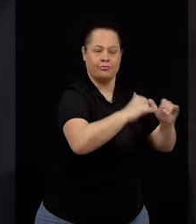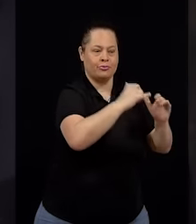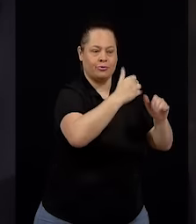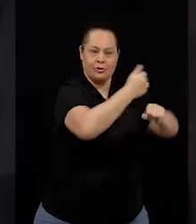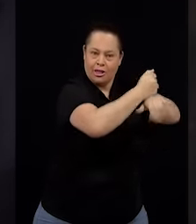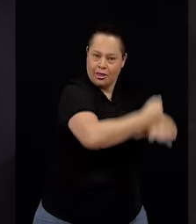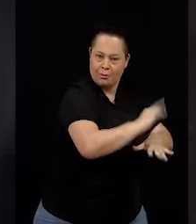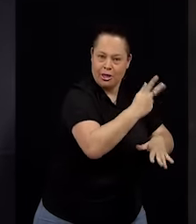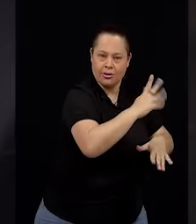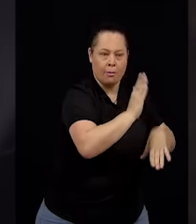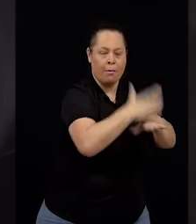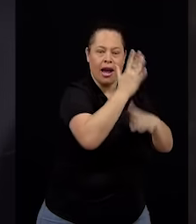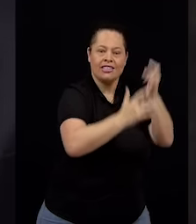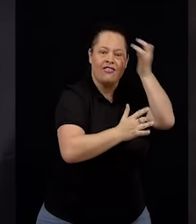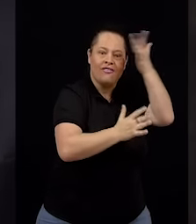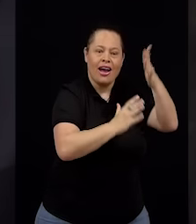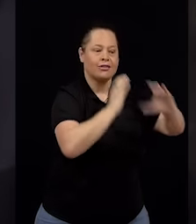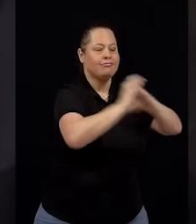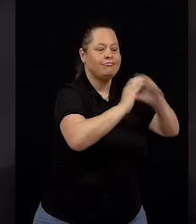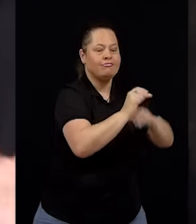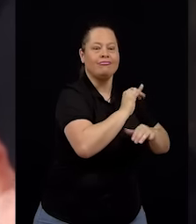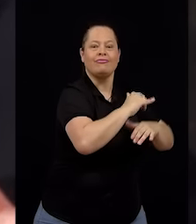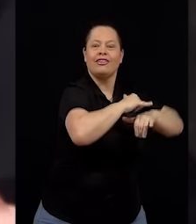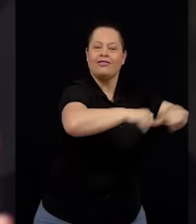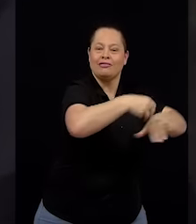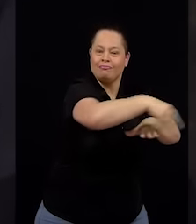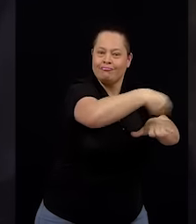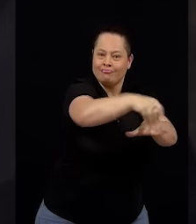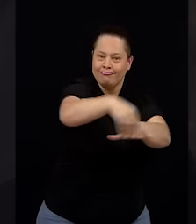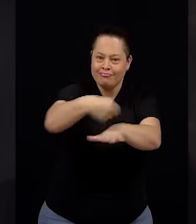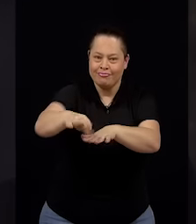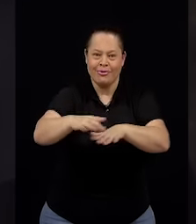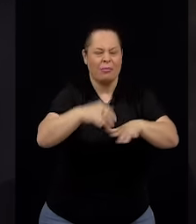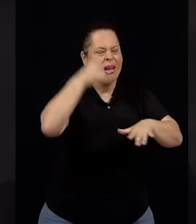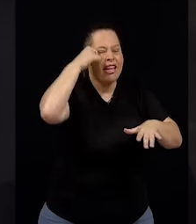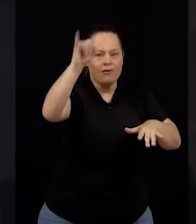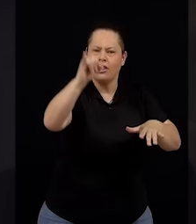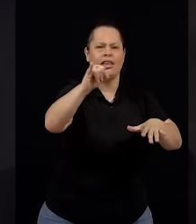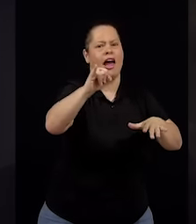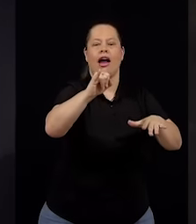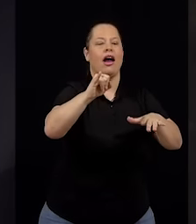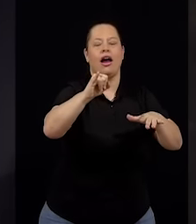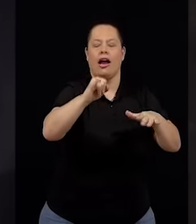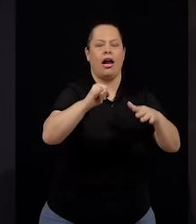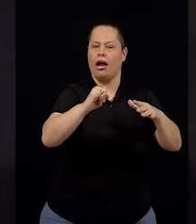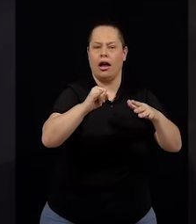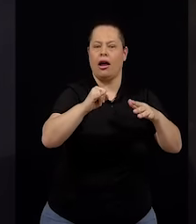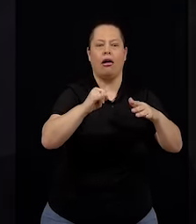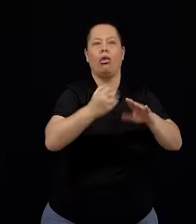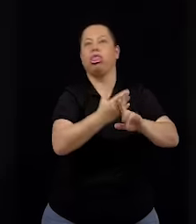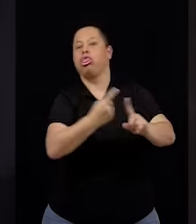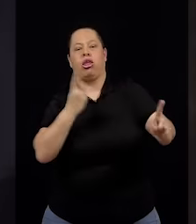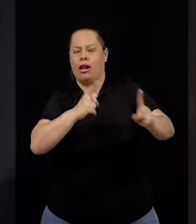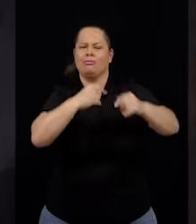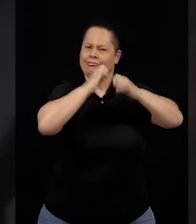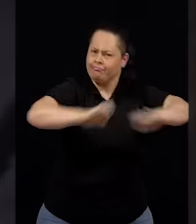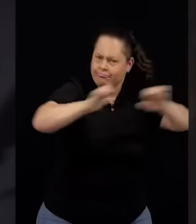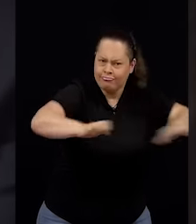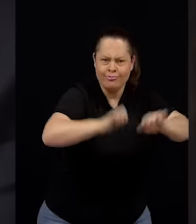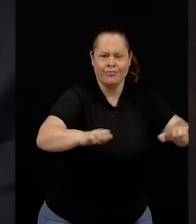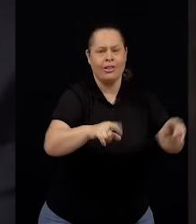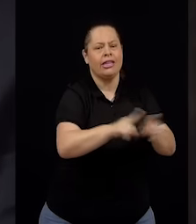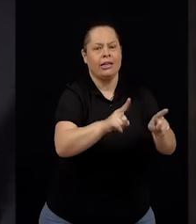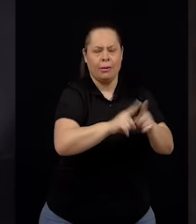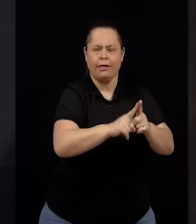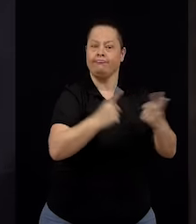desobstruir tudo aquilo que impediu uma boa evangelização deste campo. Num segundo momento, deu-se